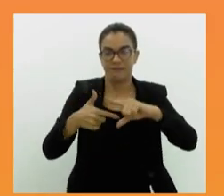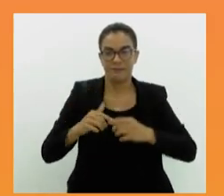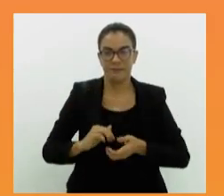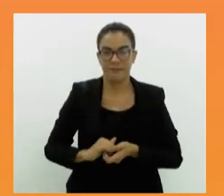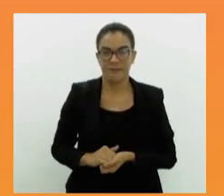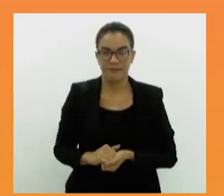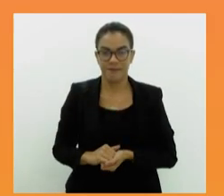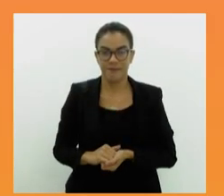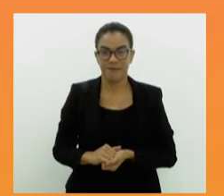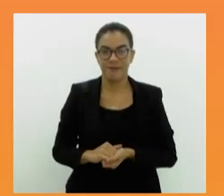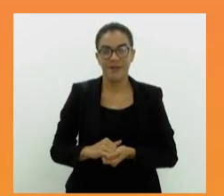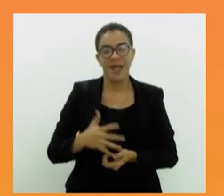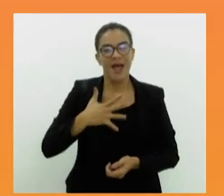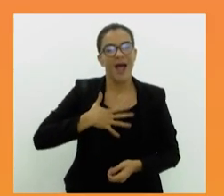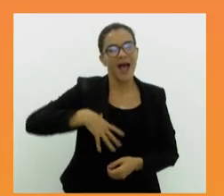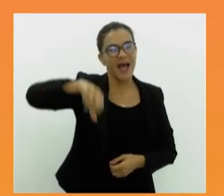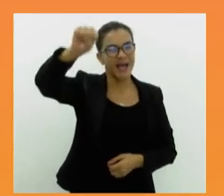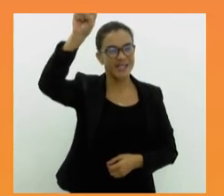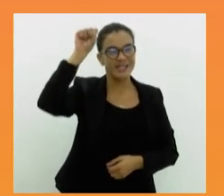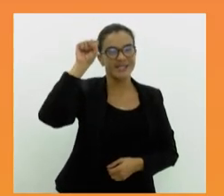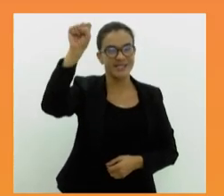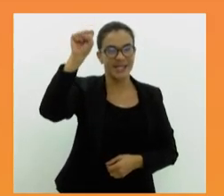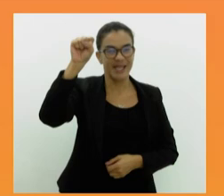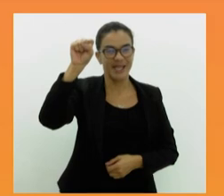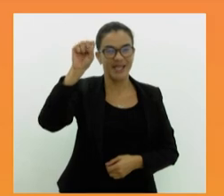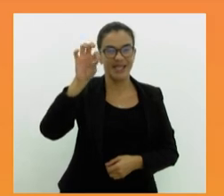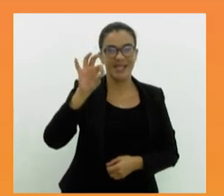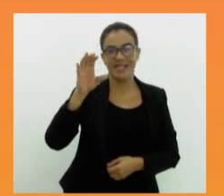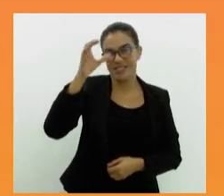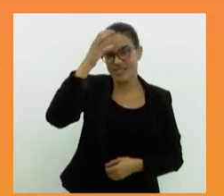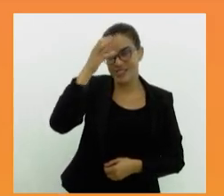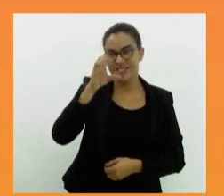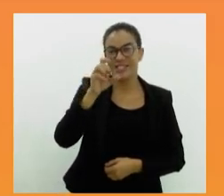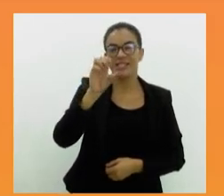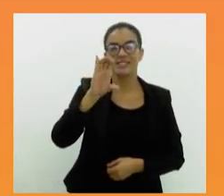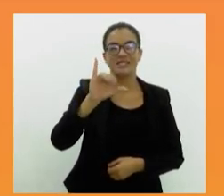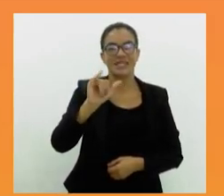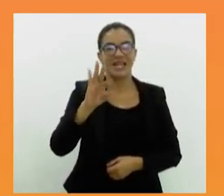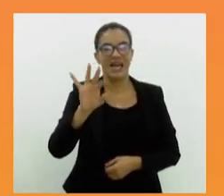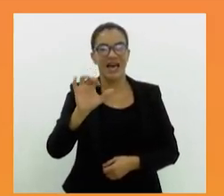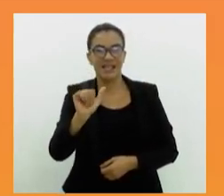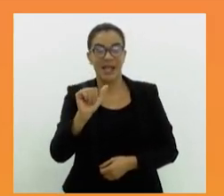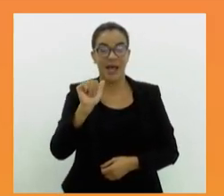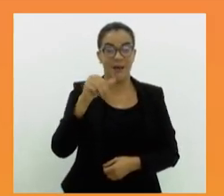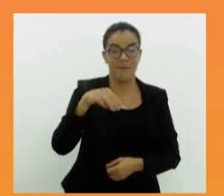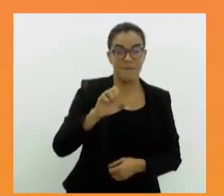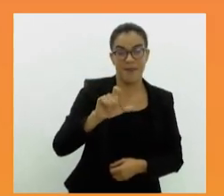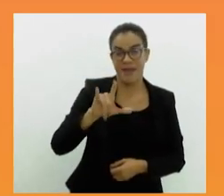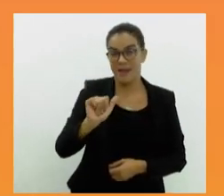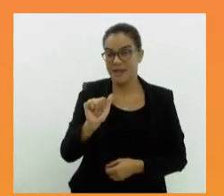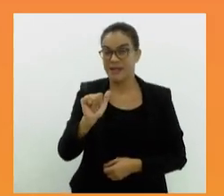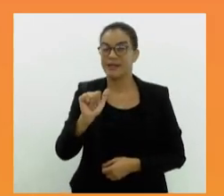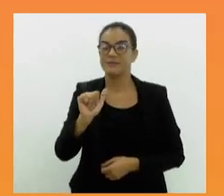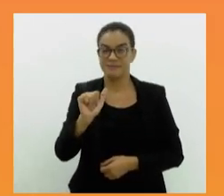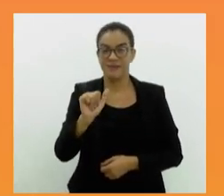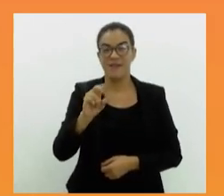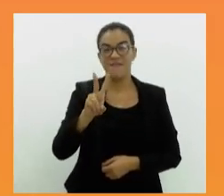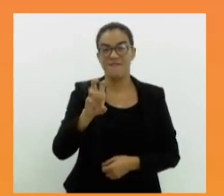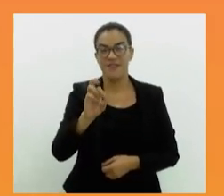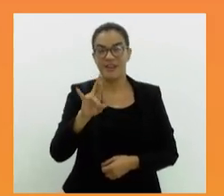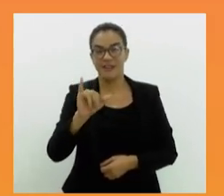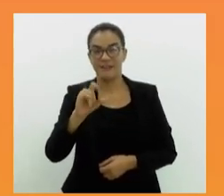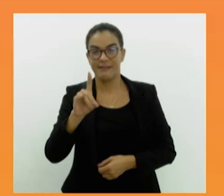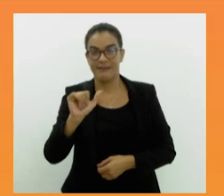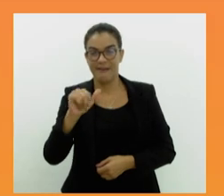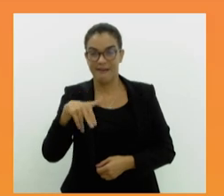A Xé Tia Ciata, Tia Fé, Tia Amélia, Persiliana, Veridiana,